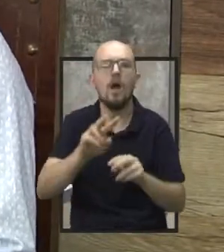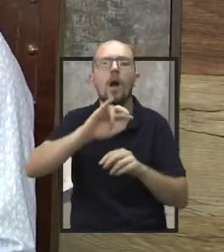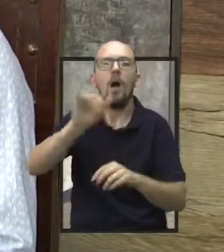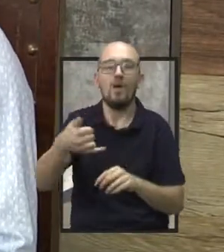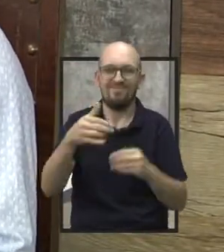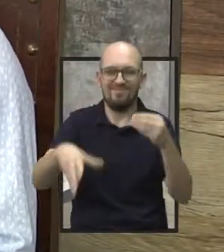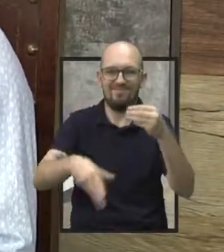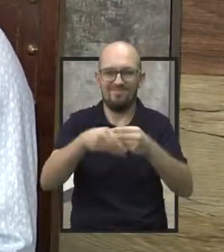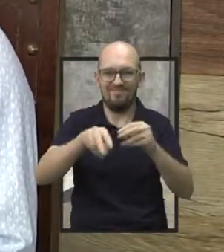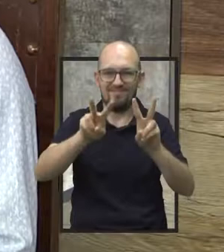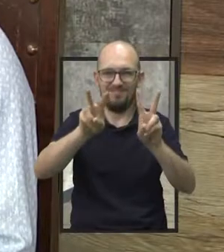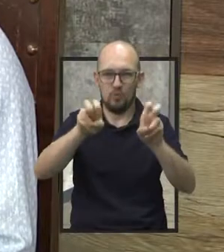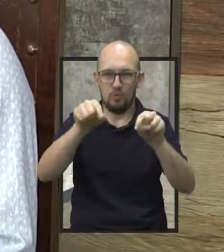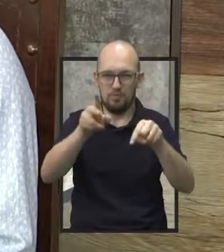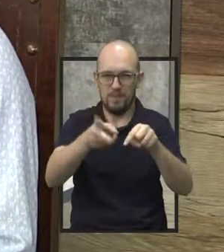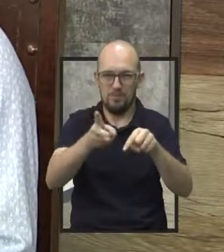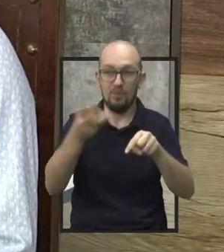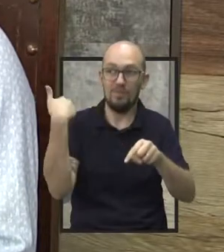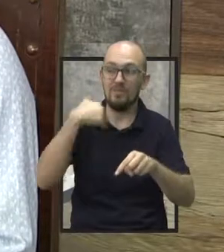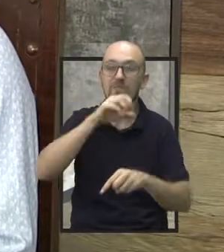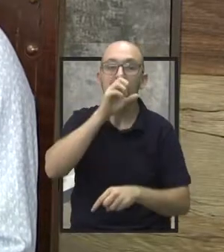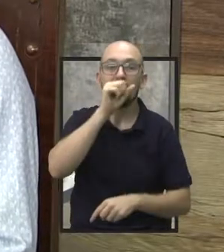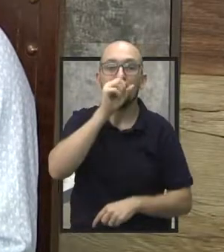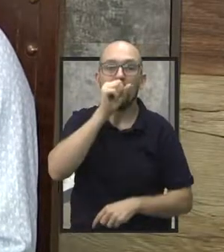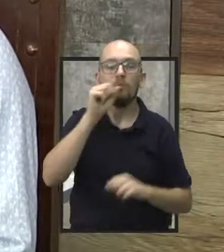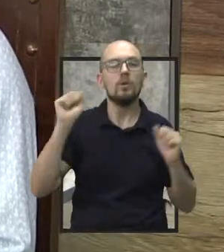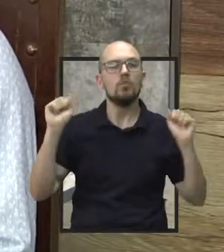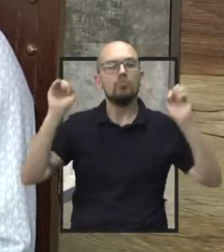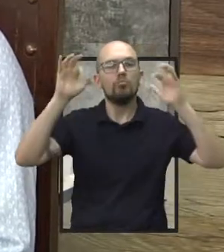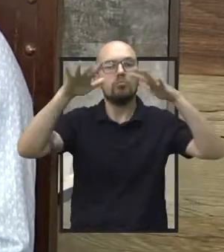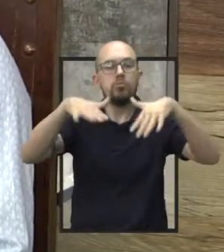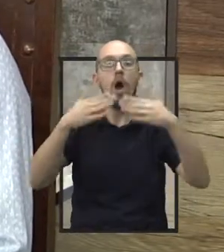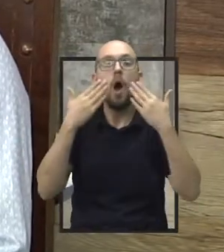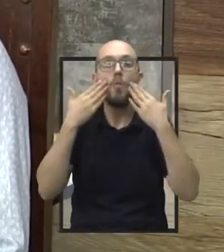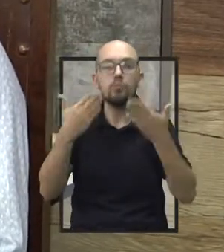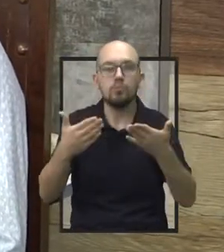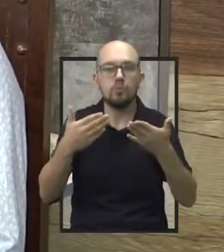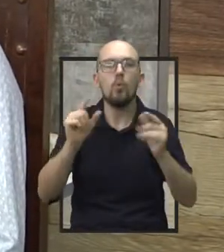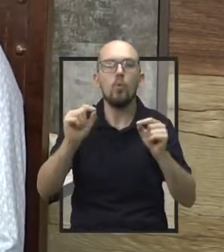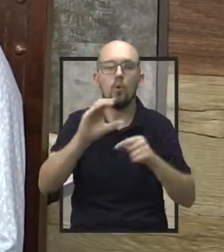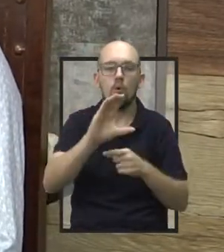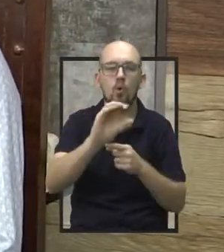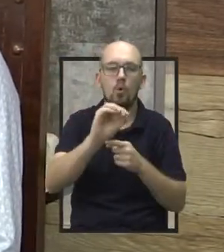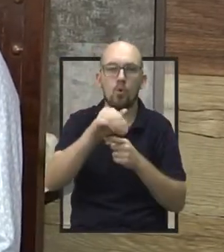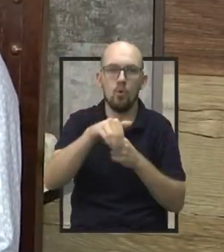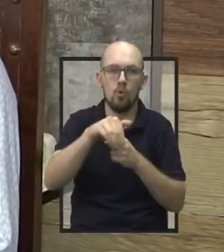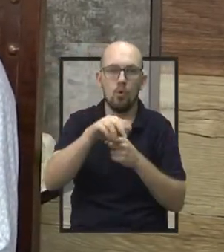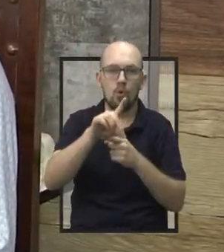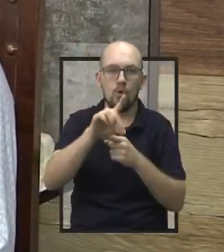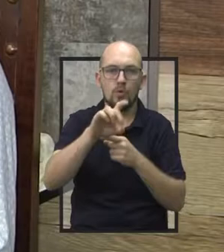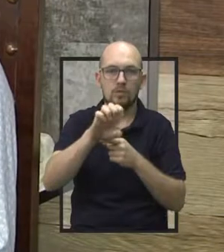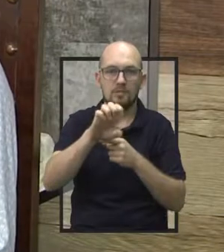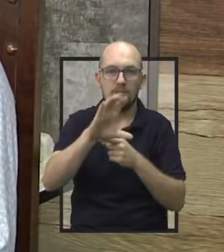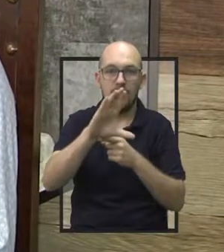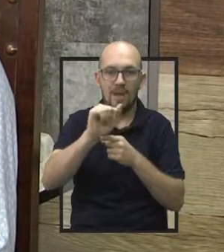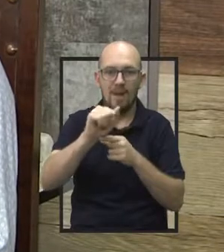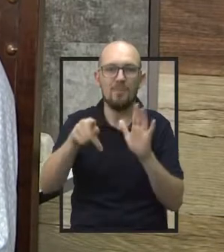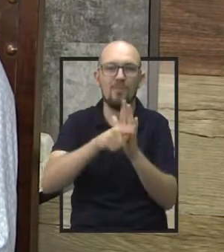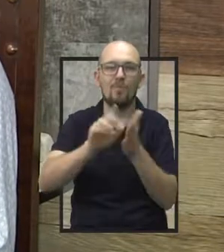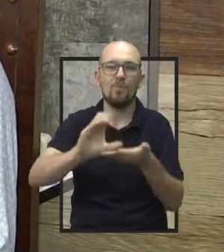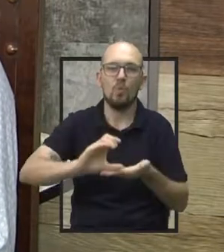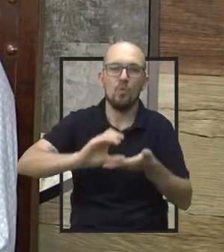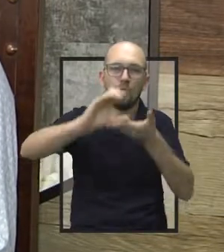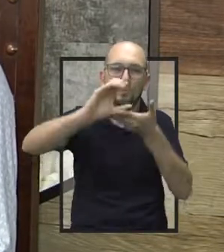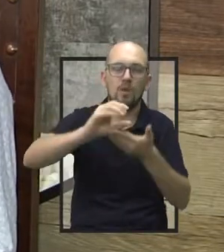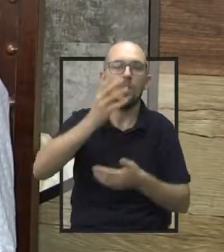no sábado o plenário aqui da Câmara Municipal foi palco de uma audiência pública do Condeca, o Conselho Estadual dos Direitos da Criança